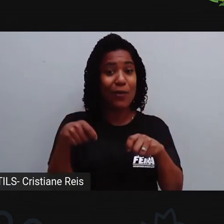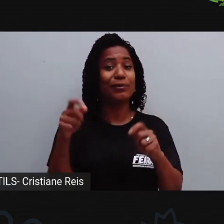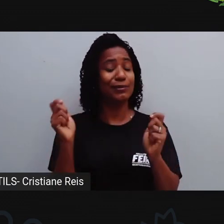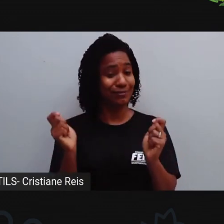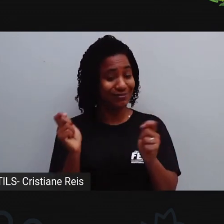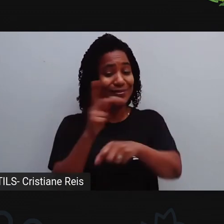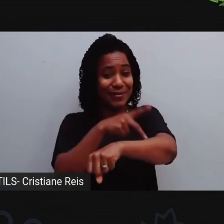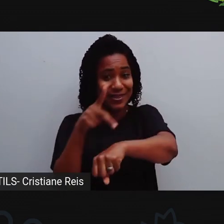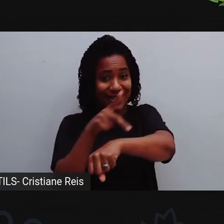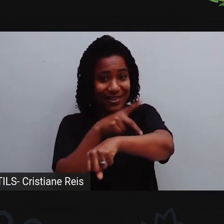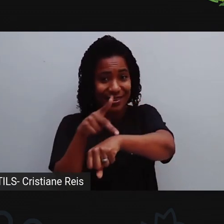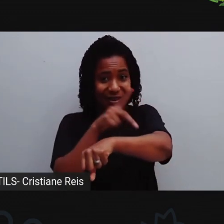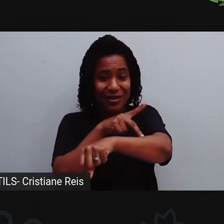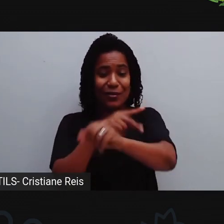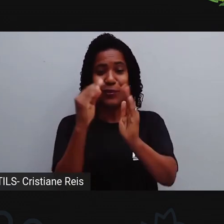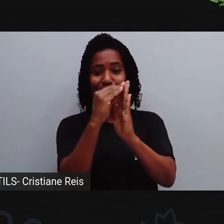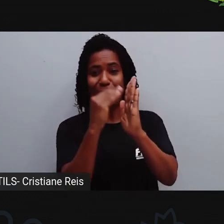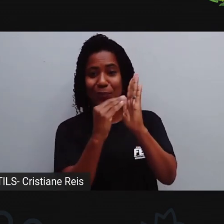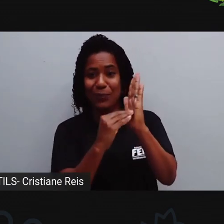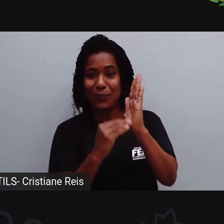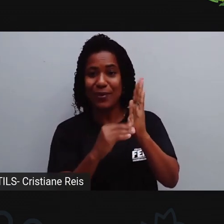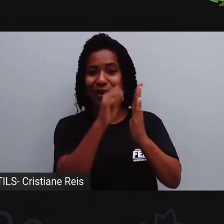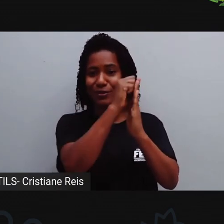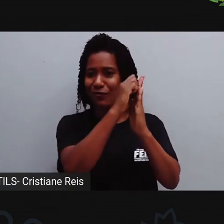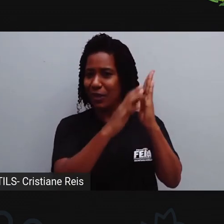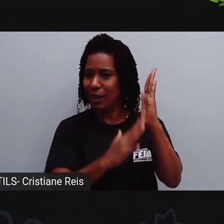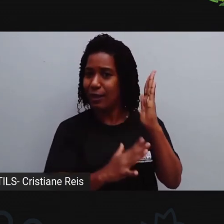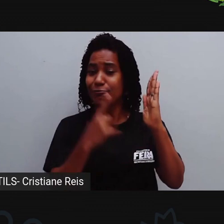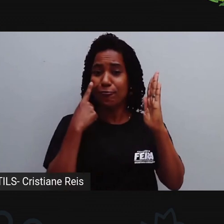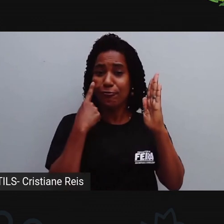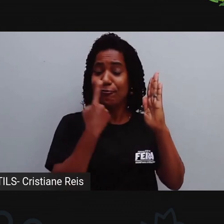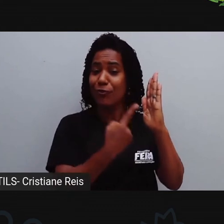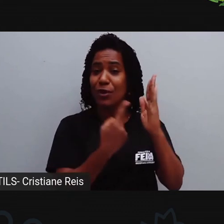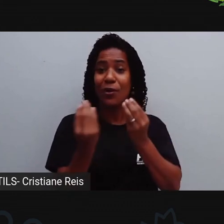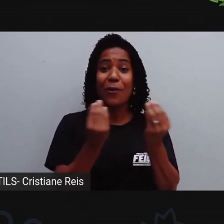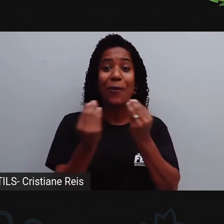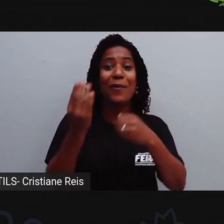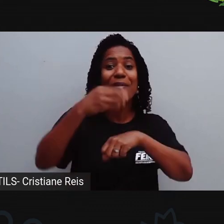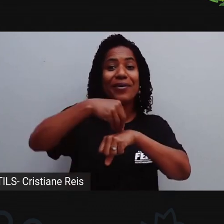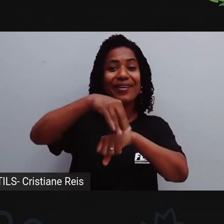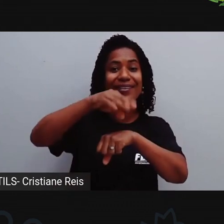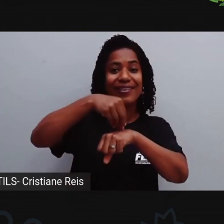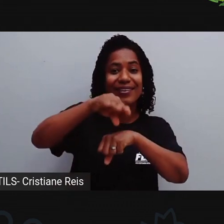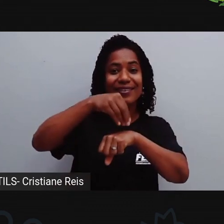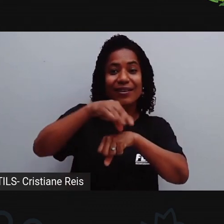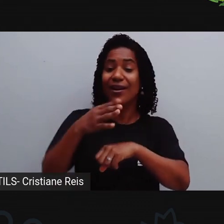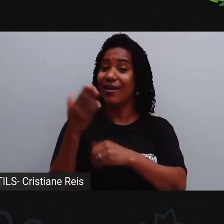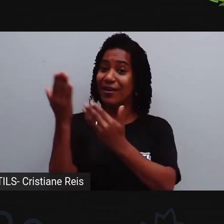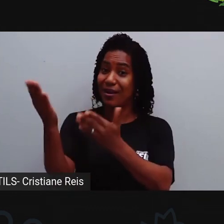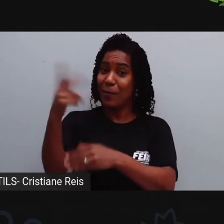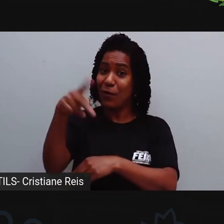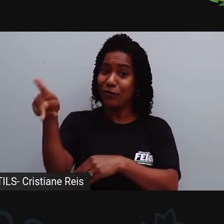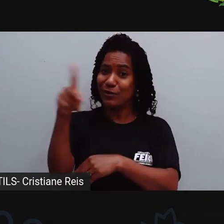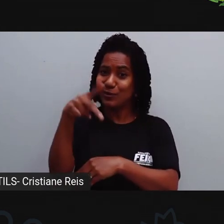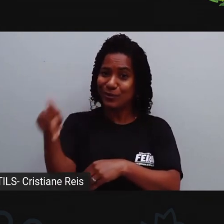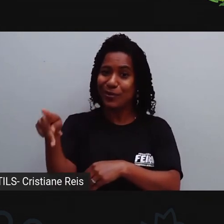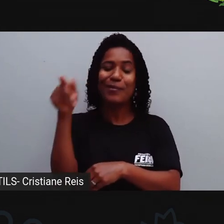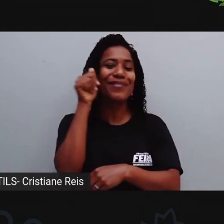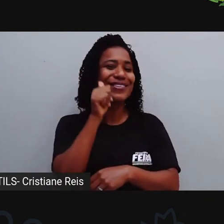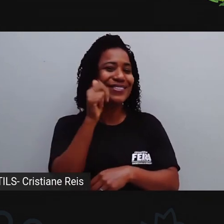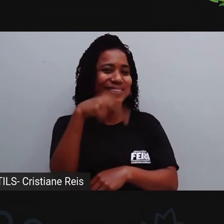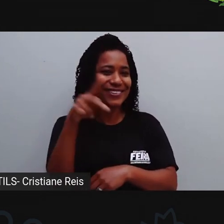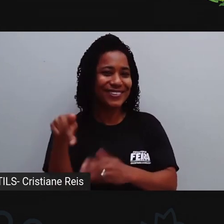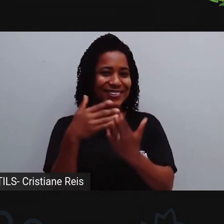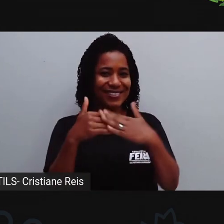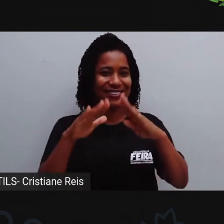vocês, vão analisar, ler direitinho a parte de orientações que foi dado lá pelo seu professor, pela sua